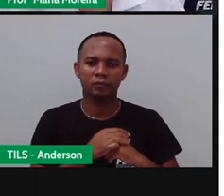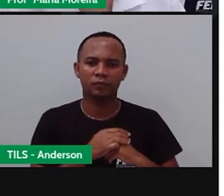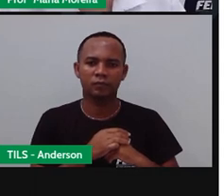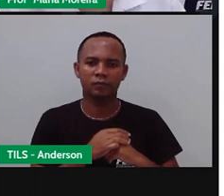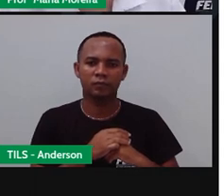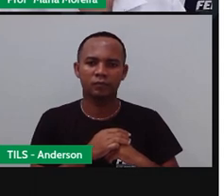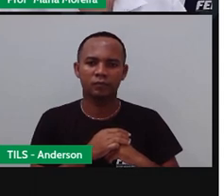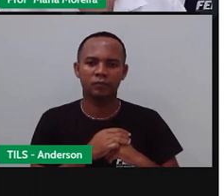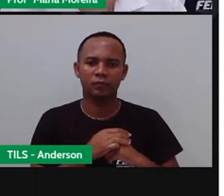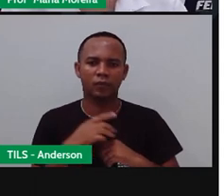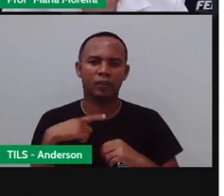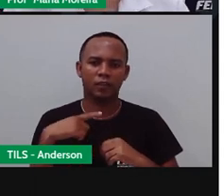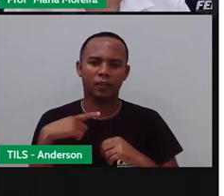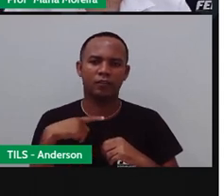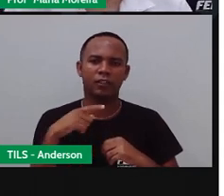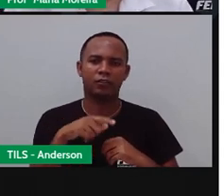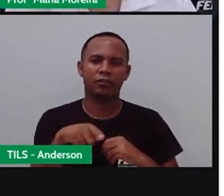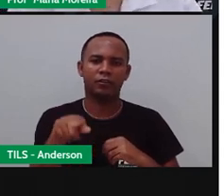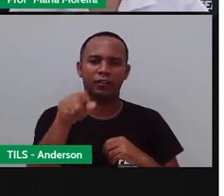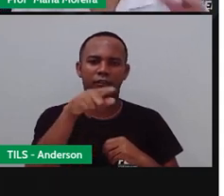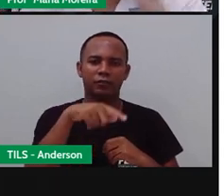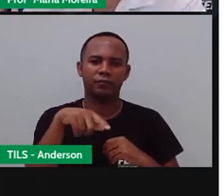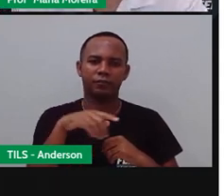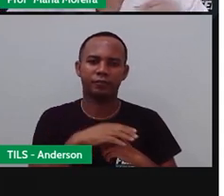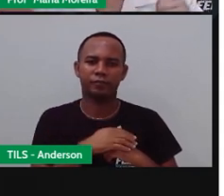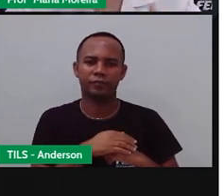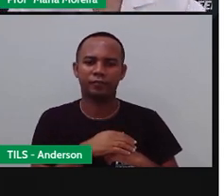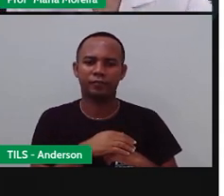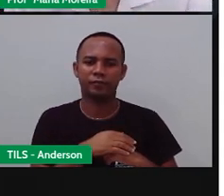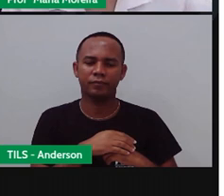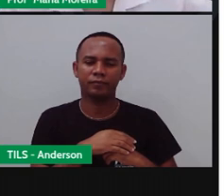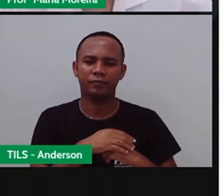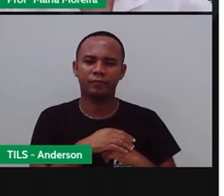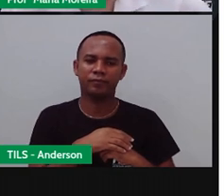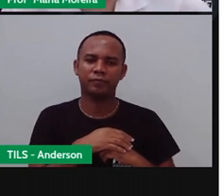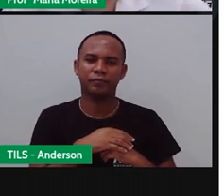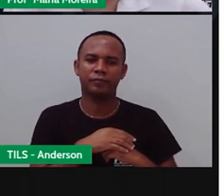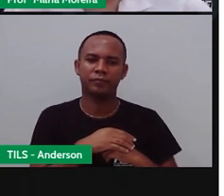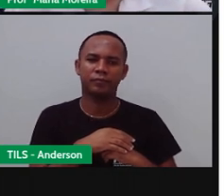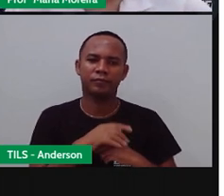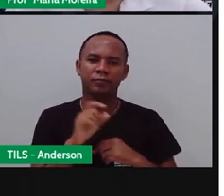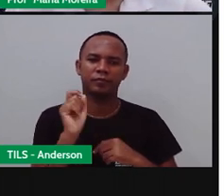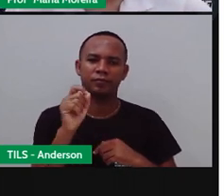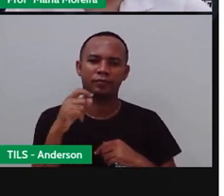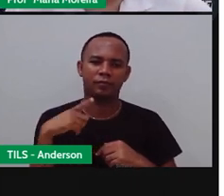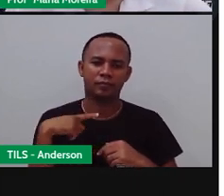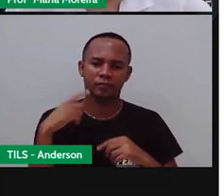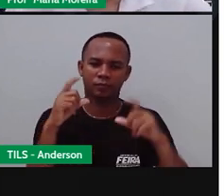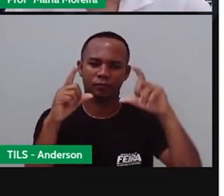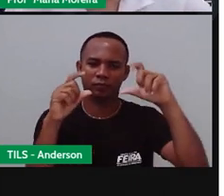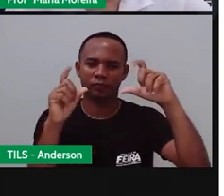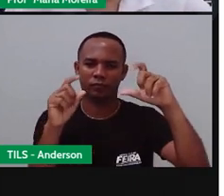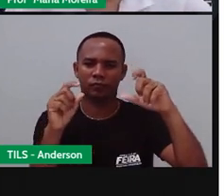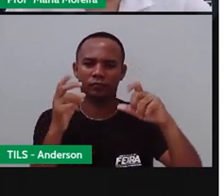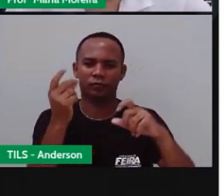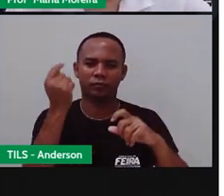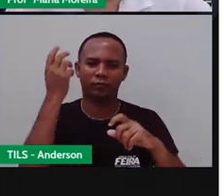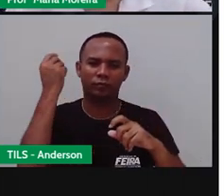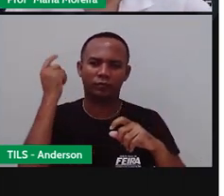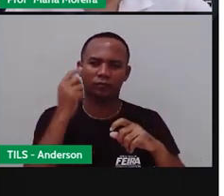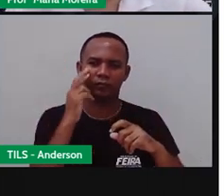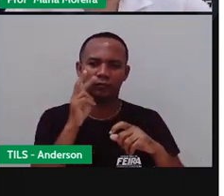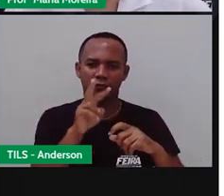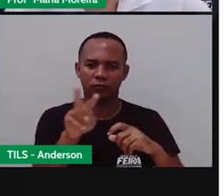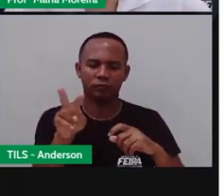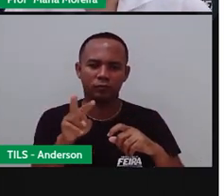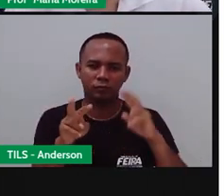retorno, esse retorno existe ainda. É porque eu tô vendo assim, eu achando que é o contrário. Mas ainda assim, se você olhar na paisagem